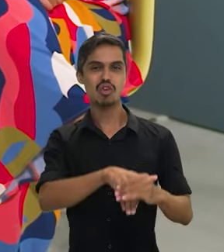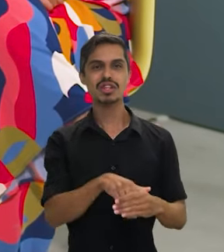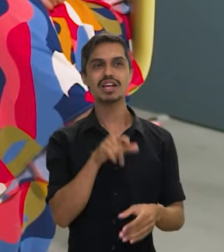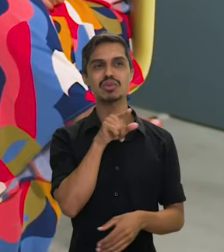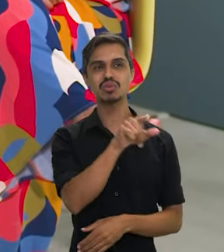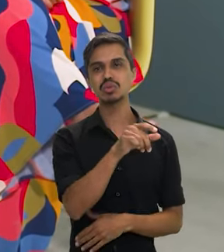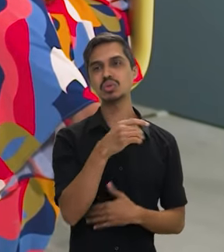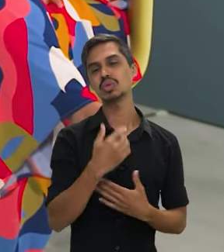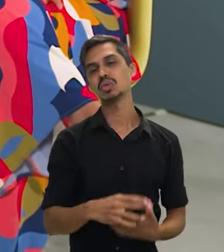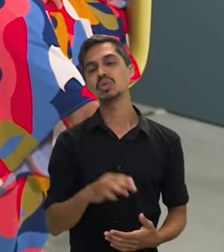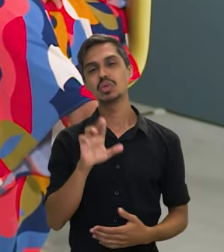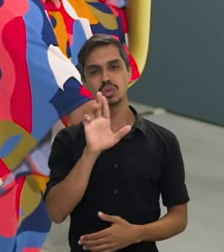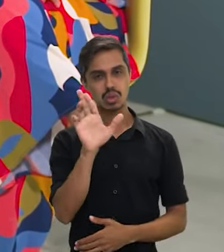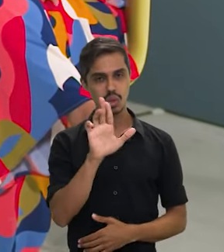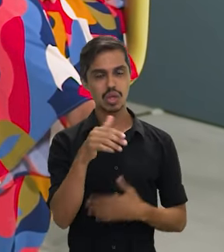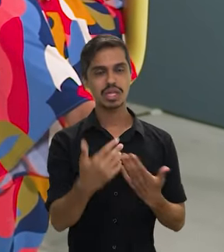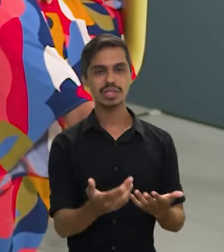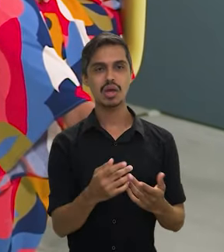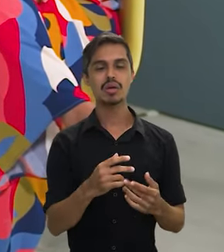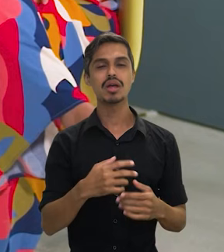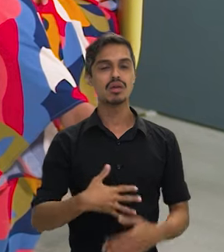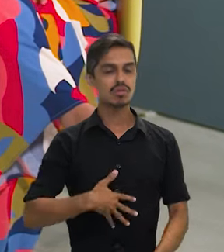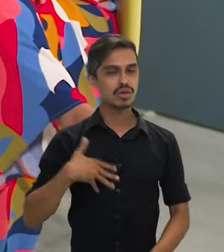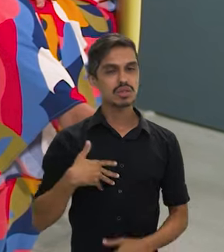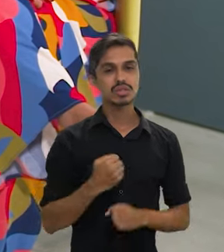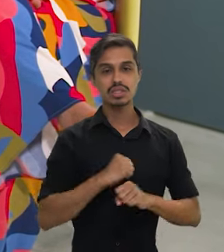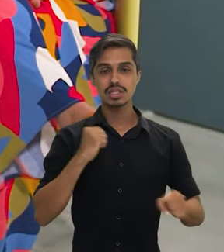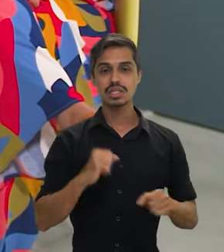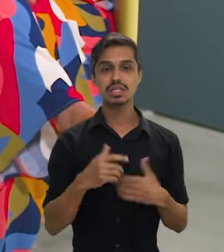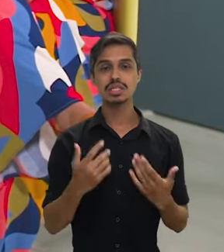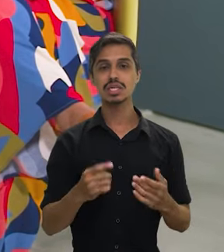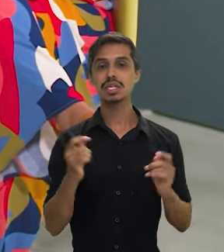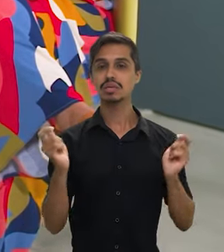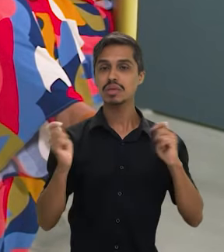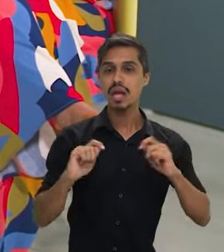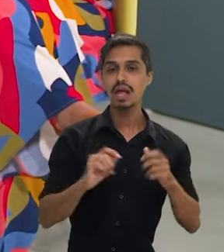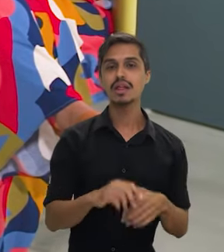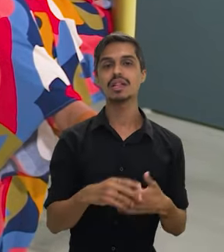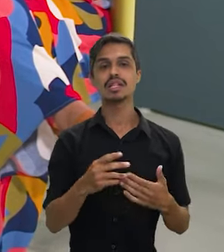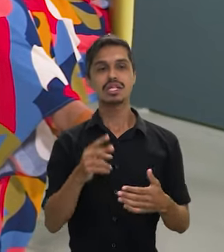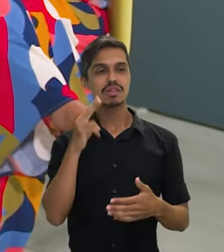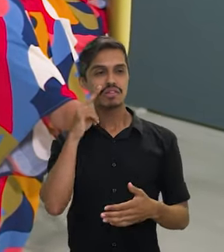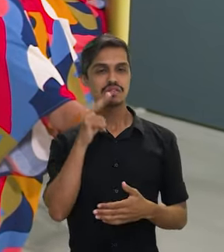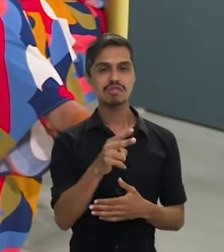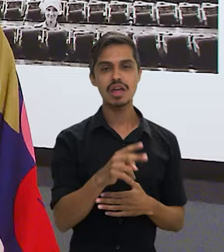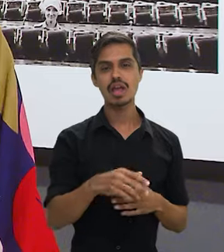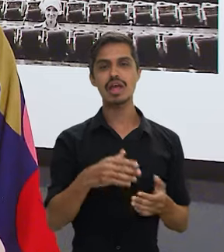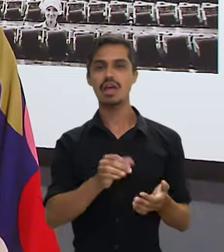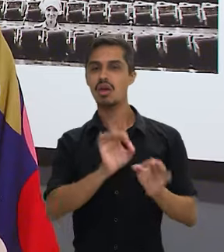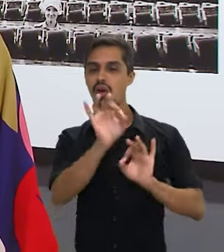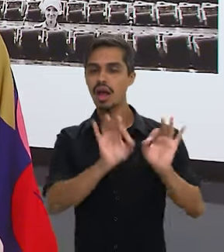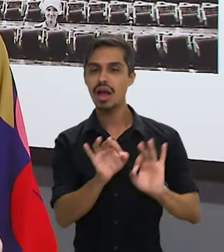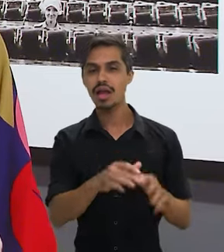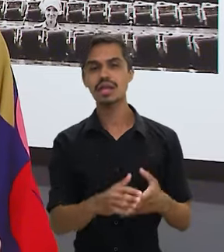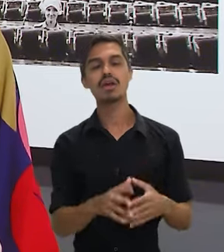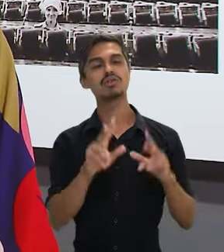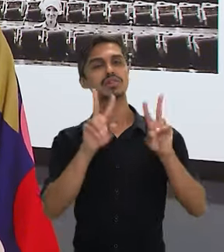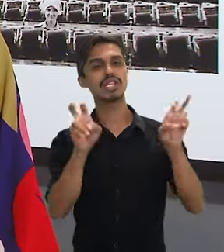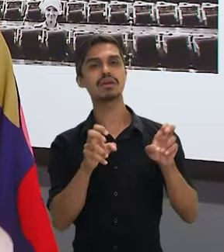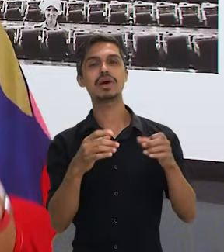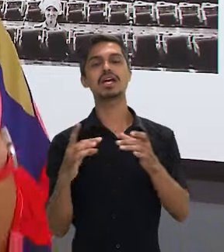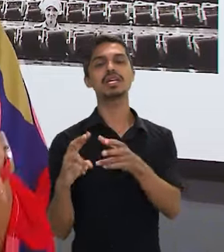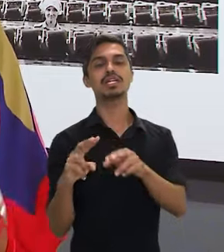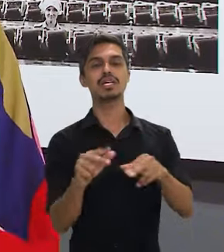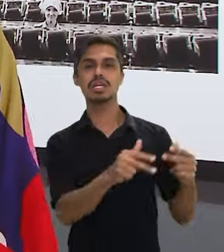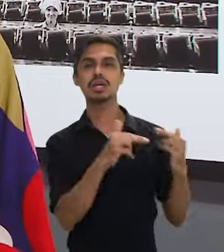Lula, é, assim, um orgulho imenso e poder ter aprovado a renovação da Lei de Cotas, poder ter pautado e falado sobre igualdade